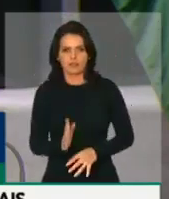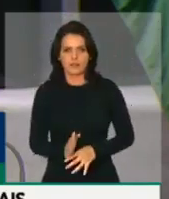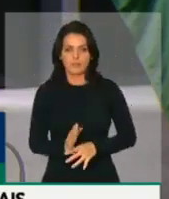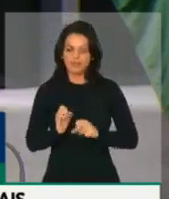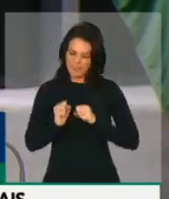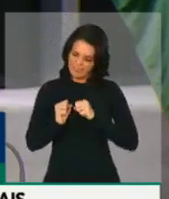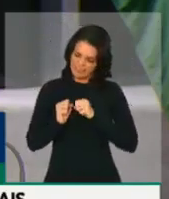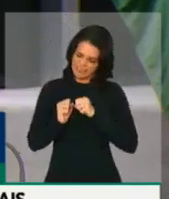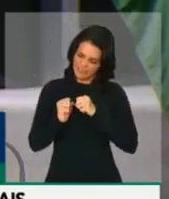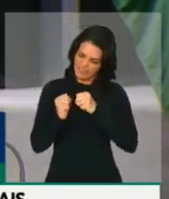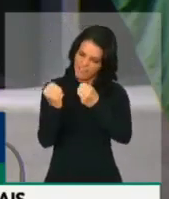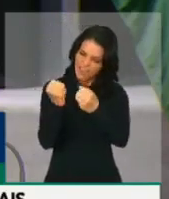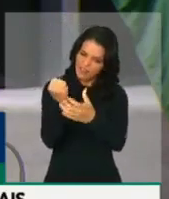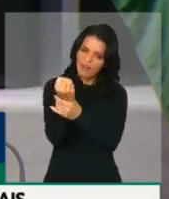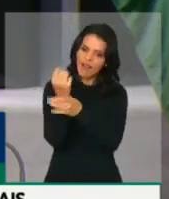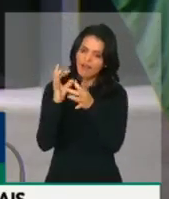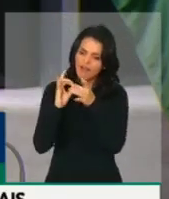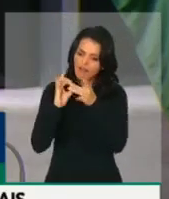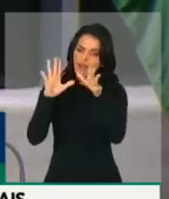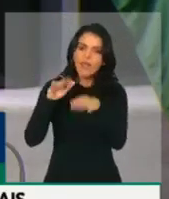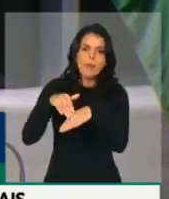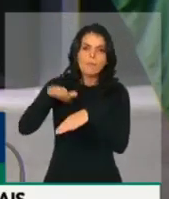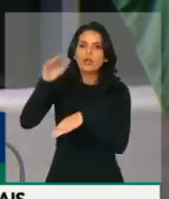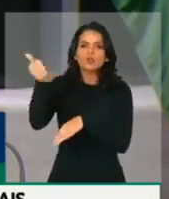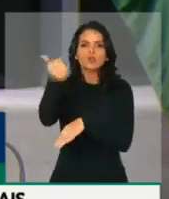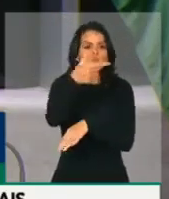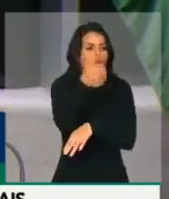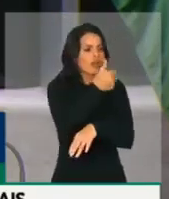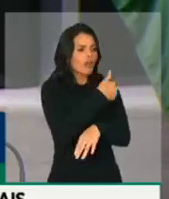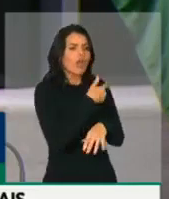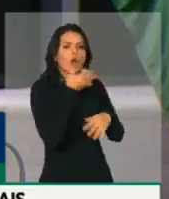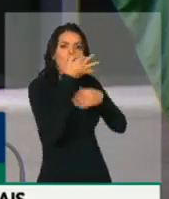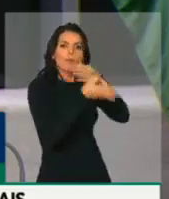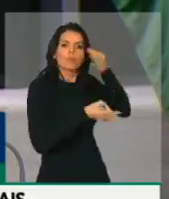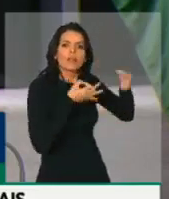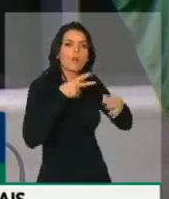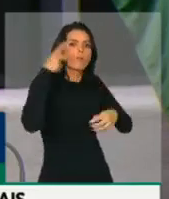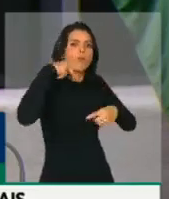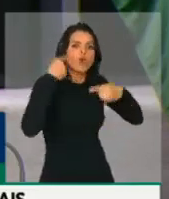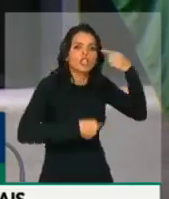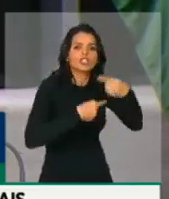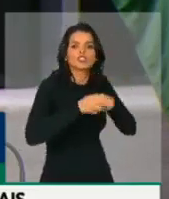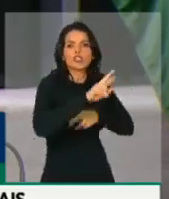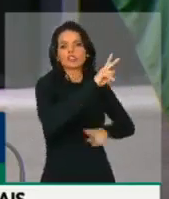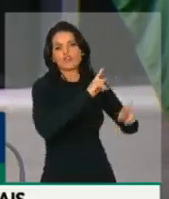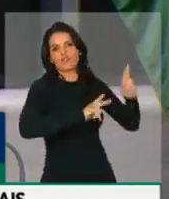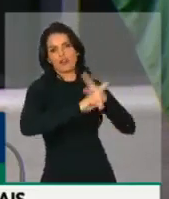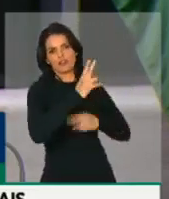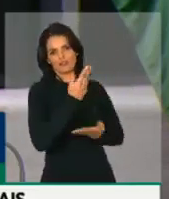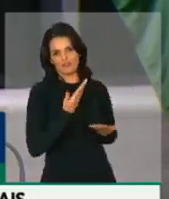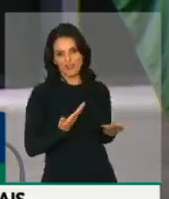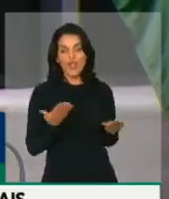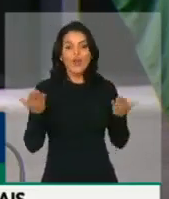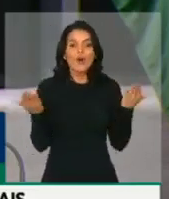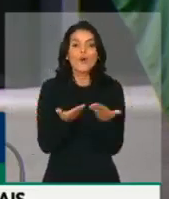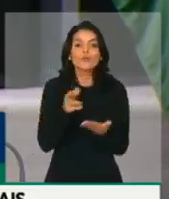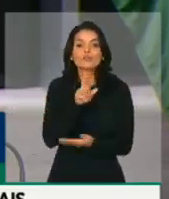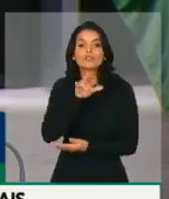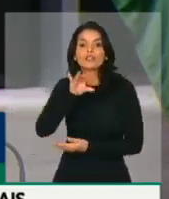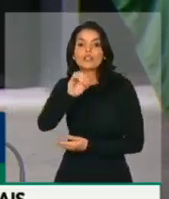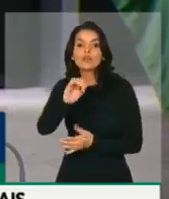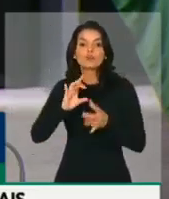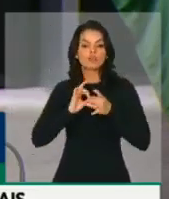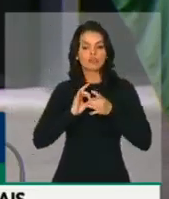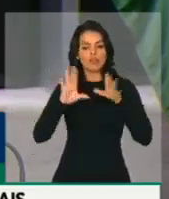democracia é muito maior do que qualquer diferença que possamos ter entre nós. E hoje o Rio não tem democracia